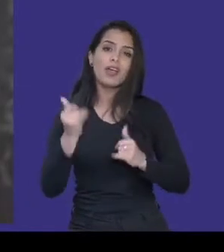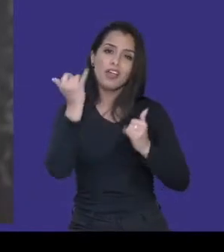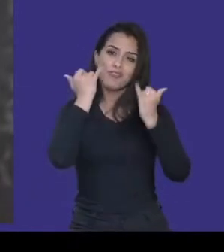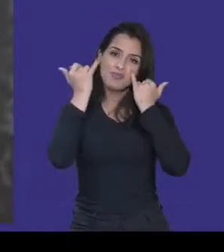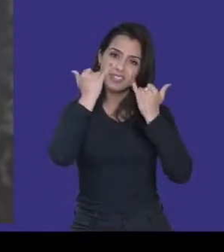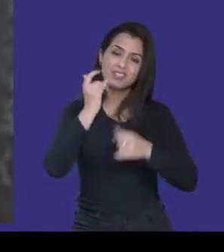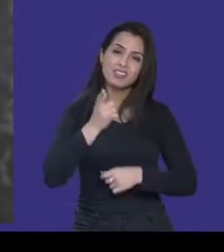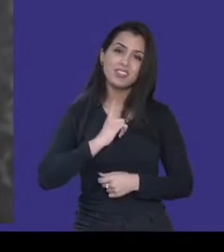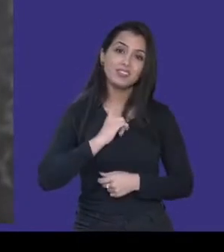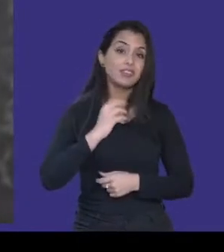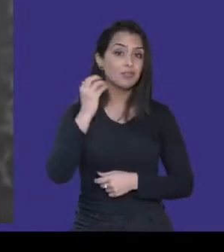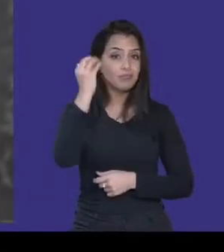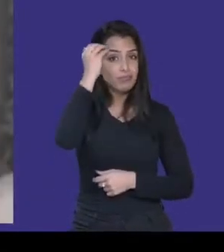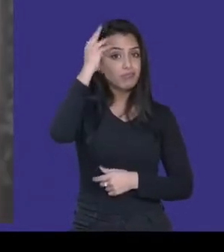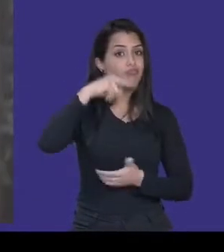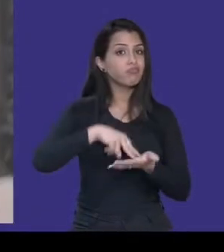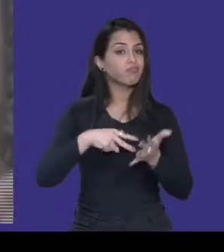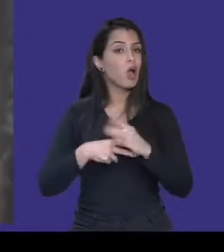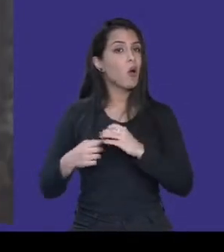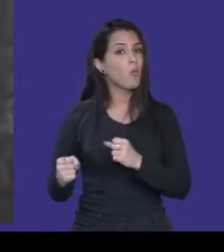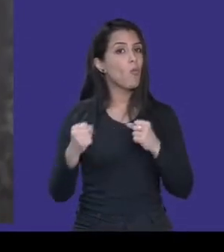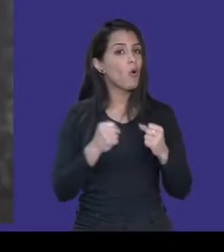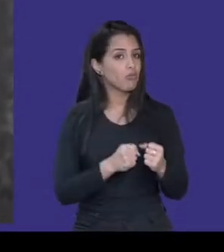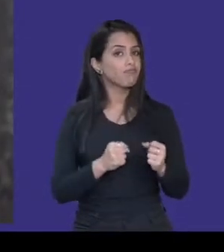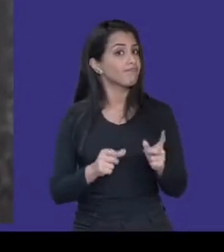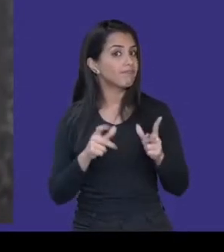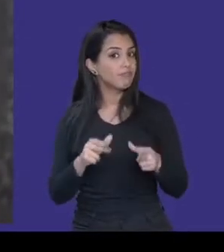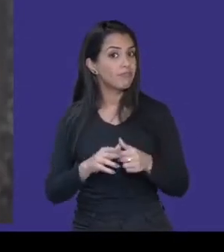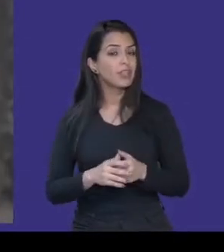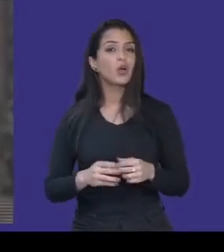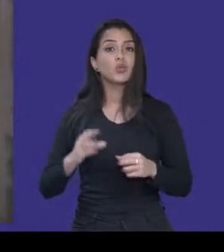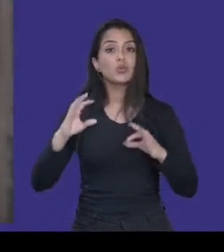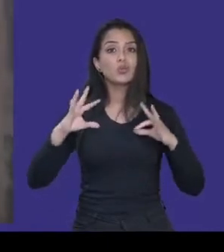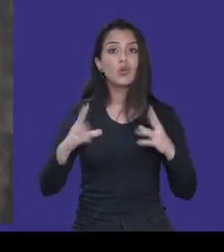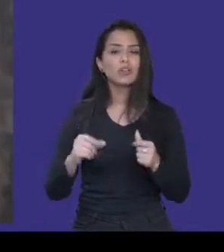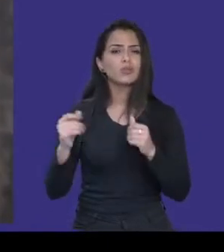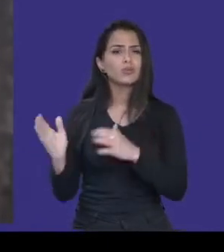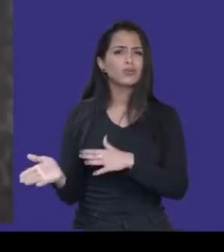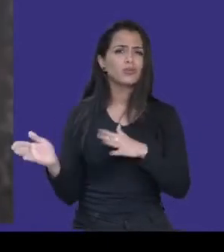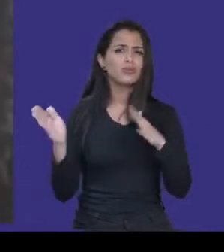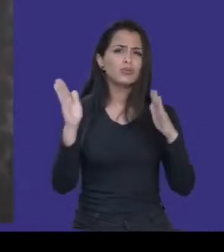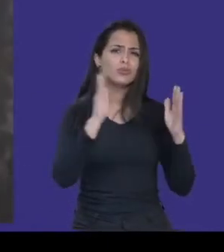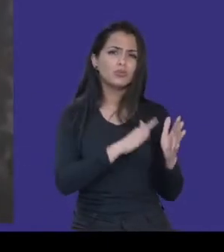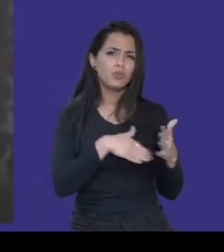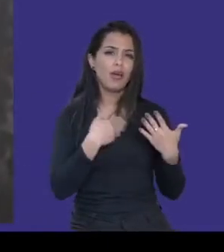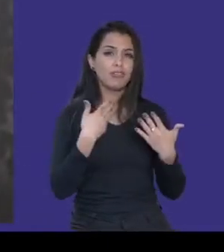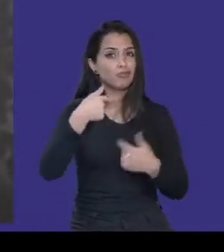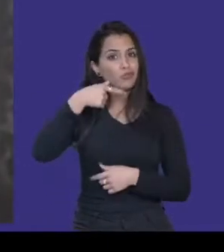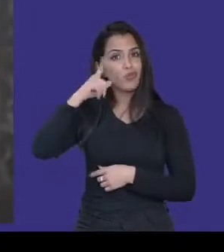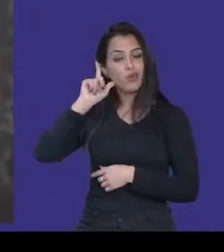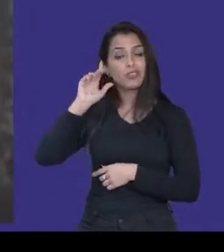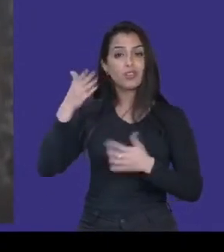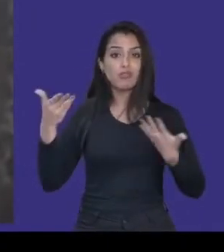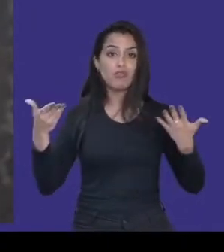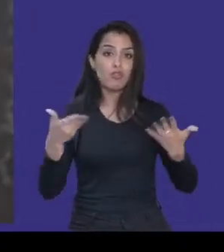Conhecimento é poder. E que a gente use todos esses conhecimentos e aprendizados desses dois dias para fazer do mundo o lugar